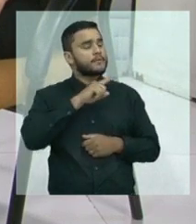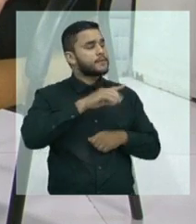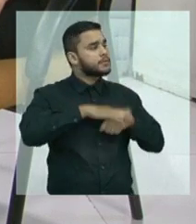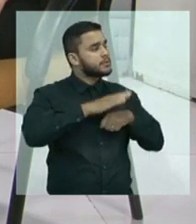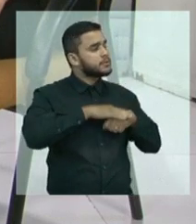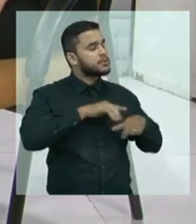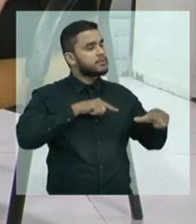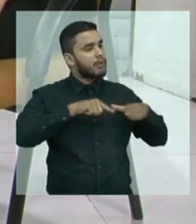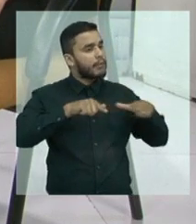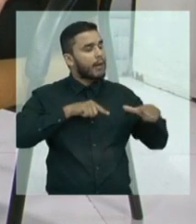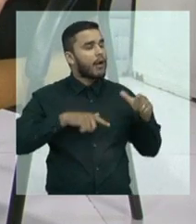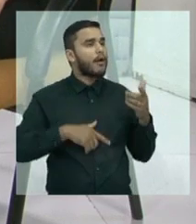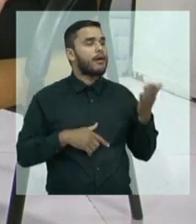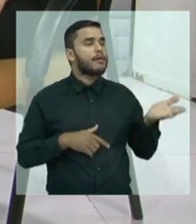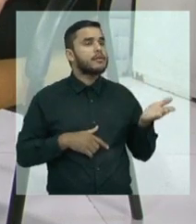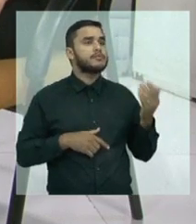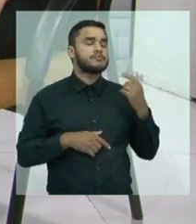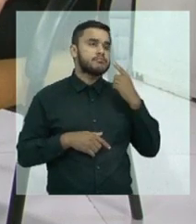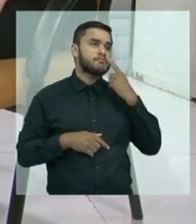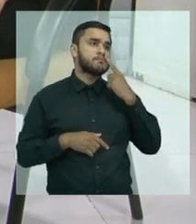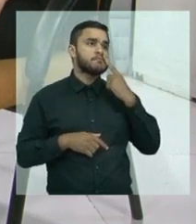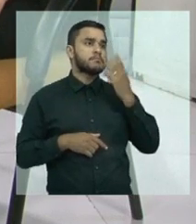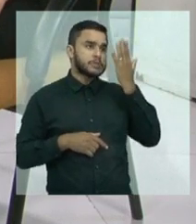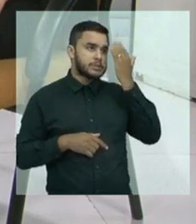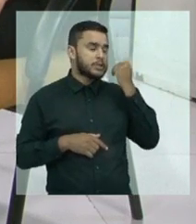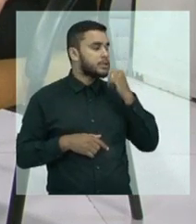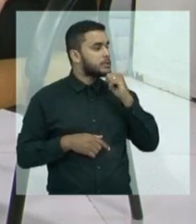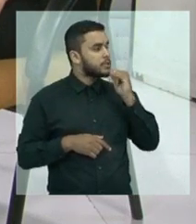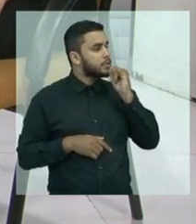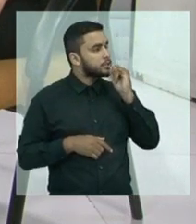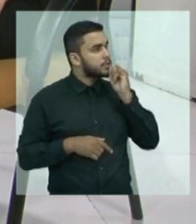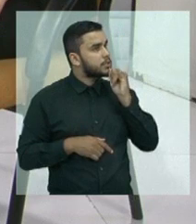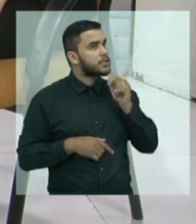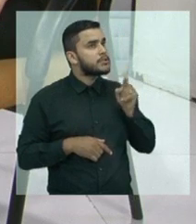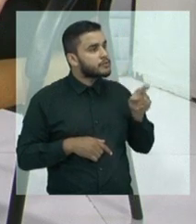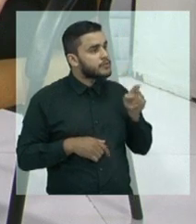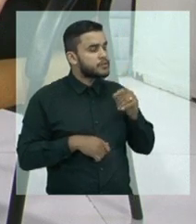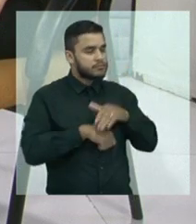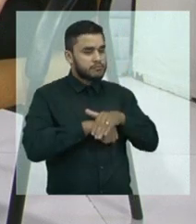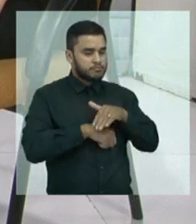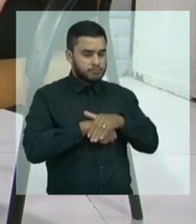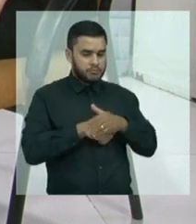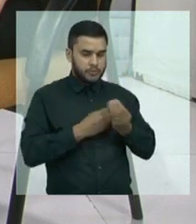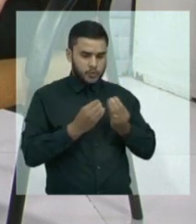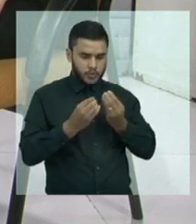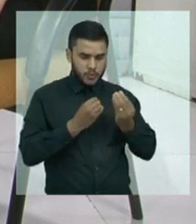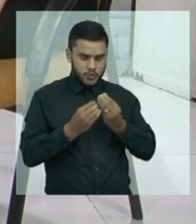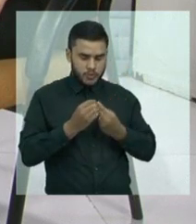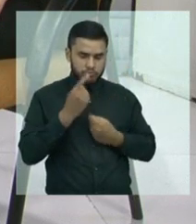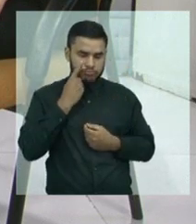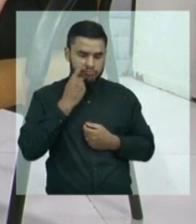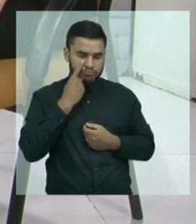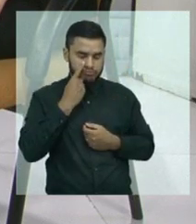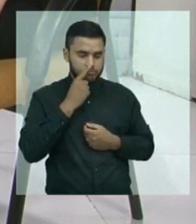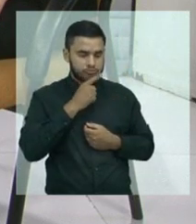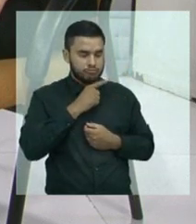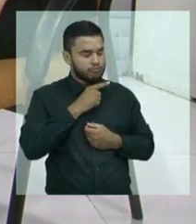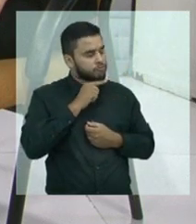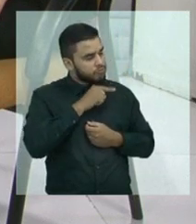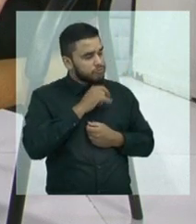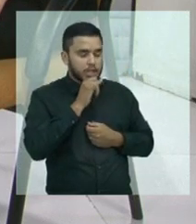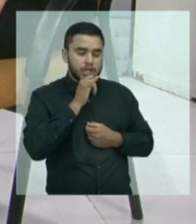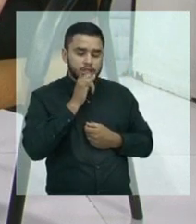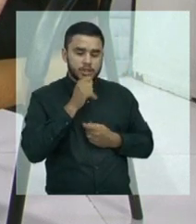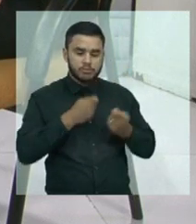questão não prática, né, não estão direto lá atacando o traficante. Como é que vê esse